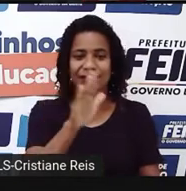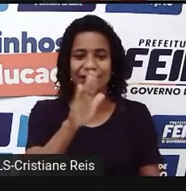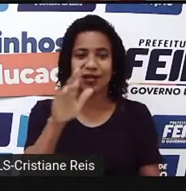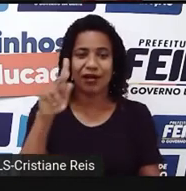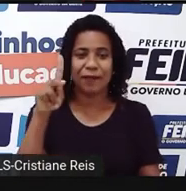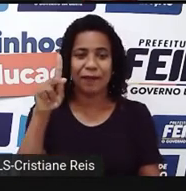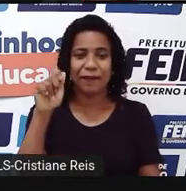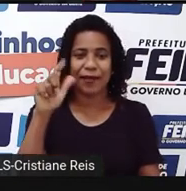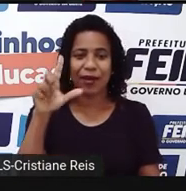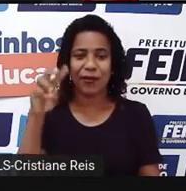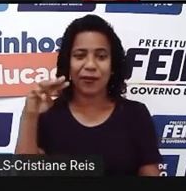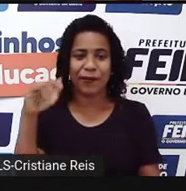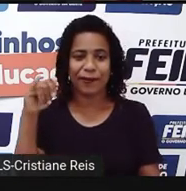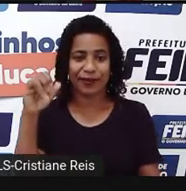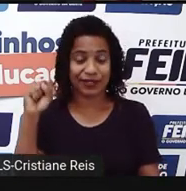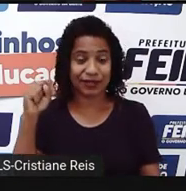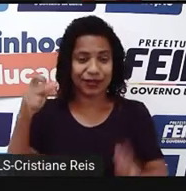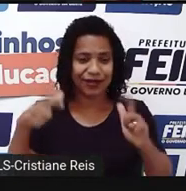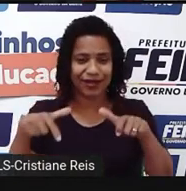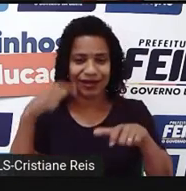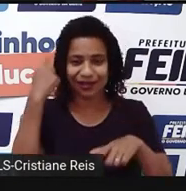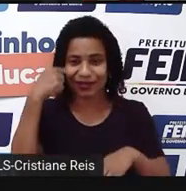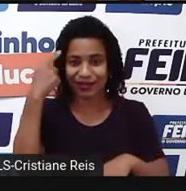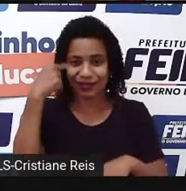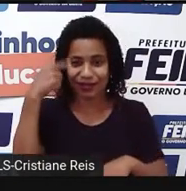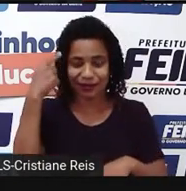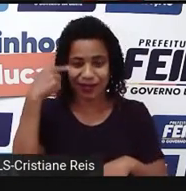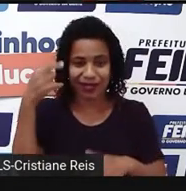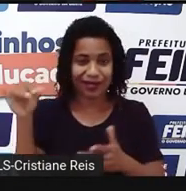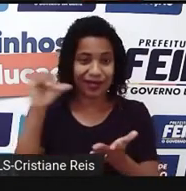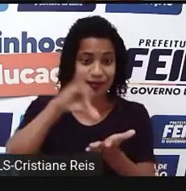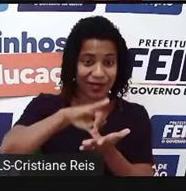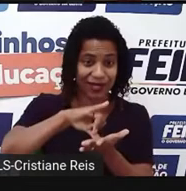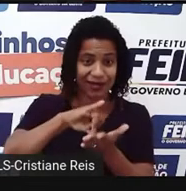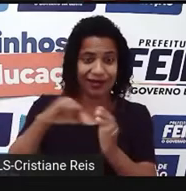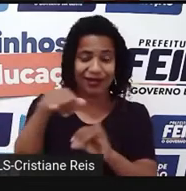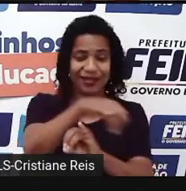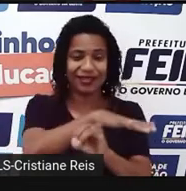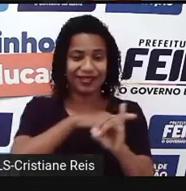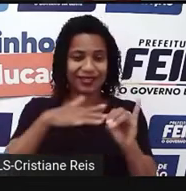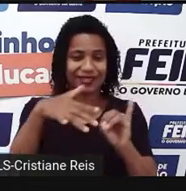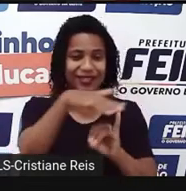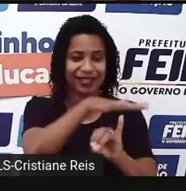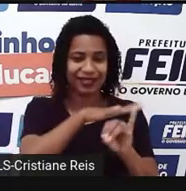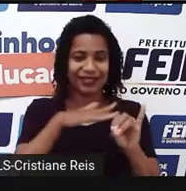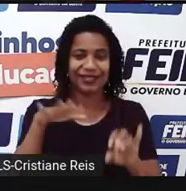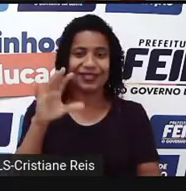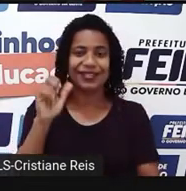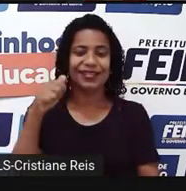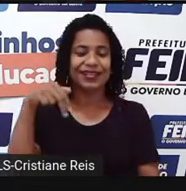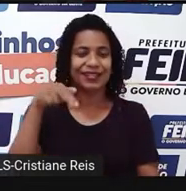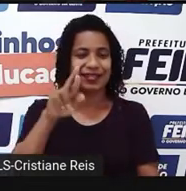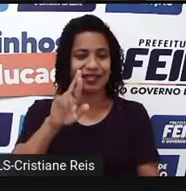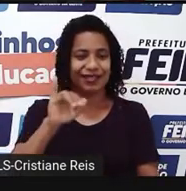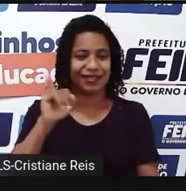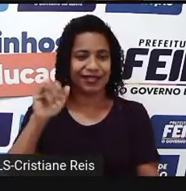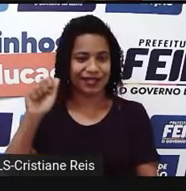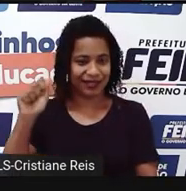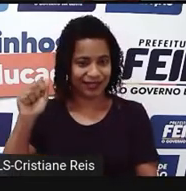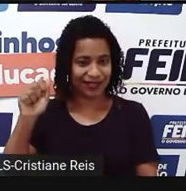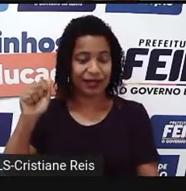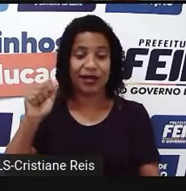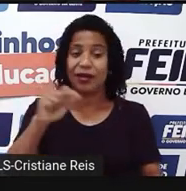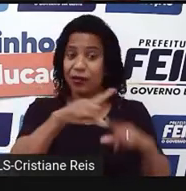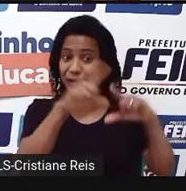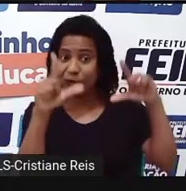capital da Grand Canal, que é uma das ilhas canárias espanholas que fica situada no noroeste da